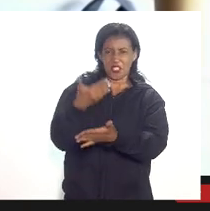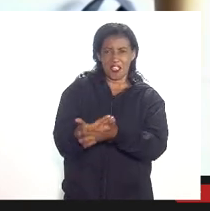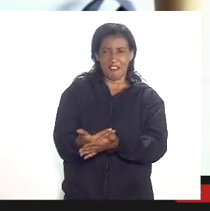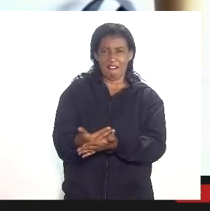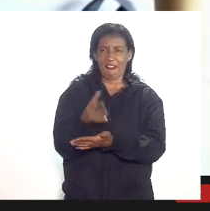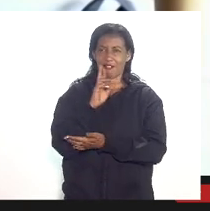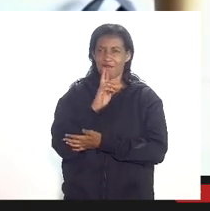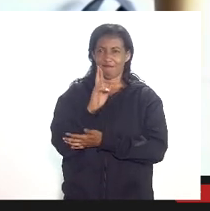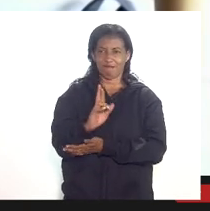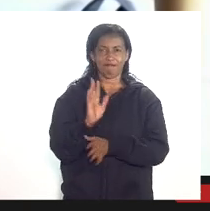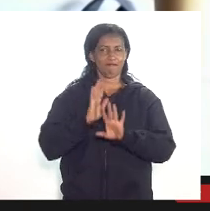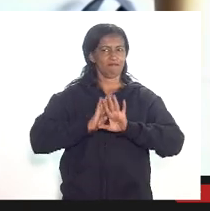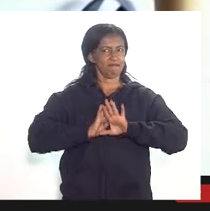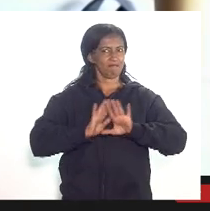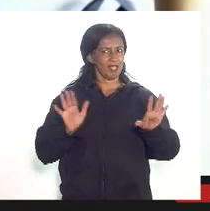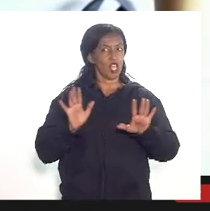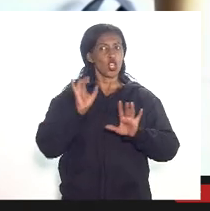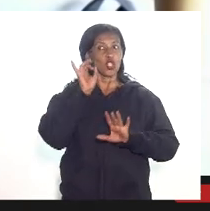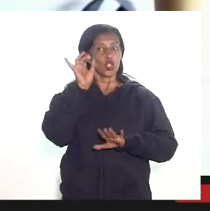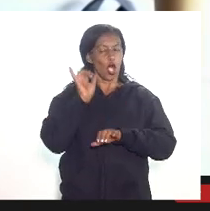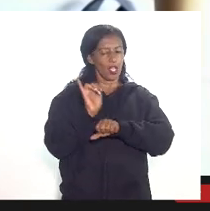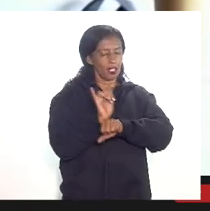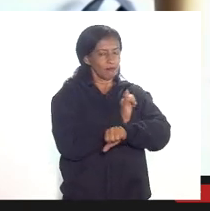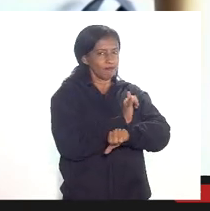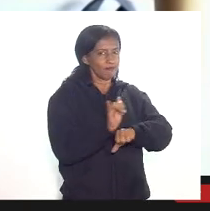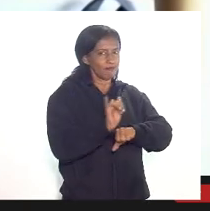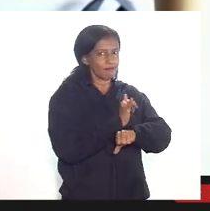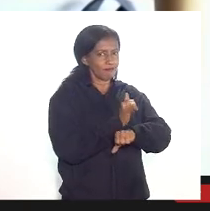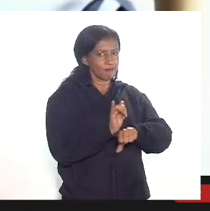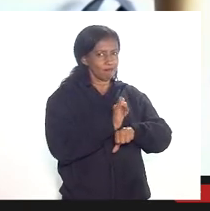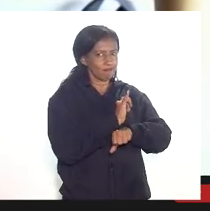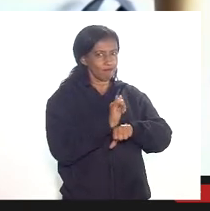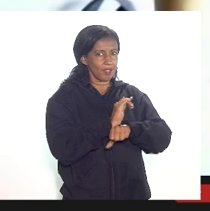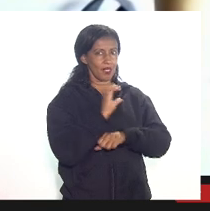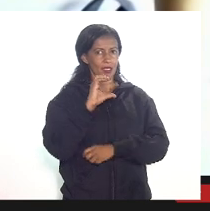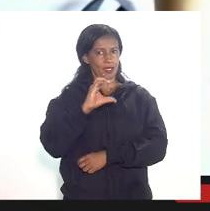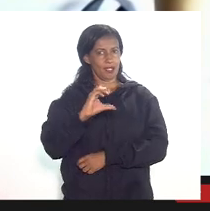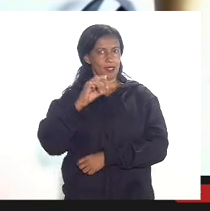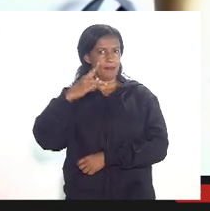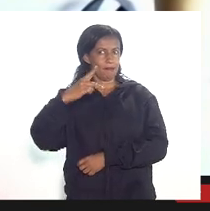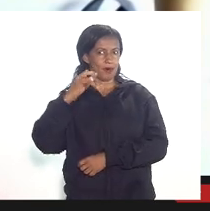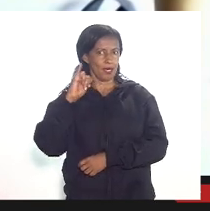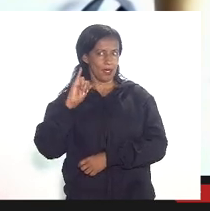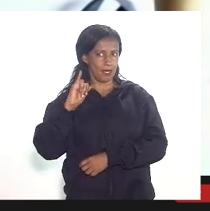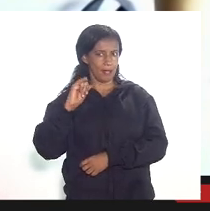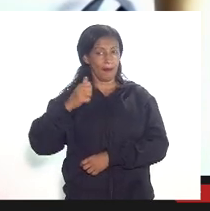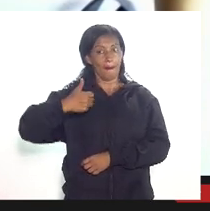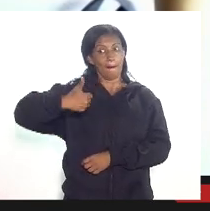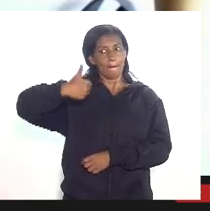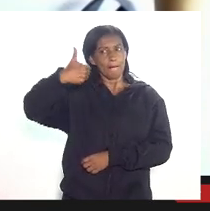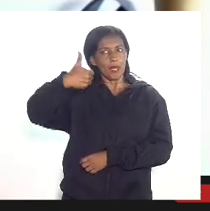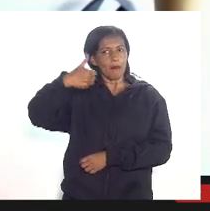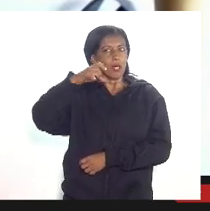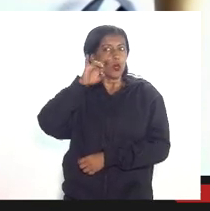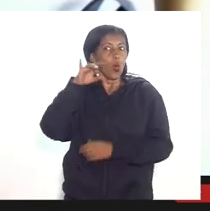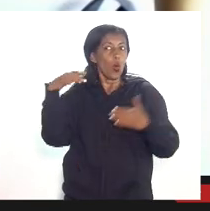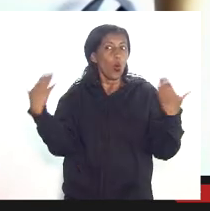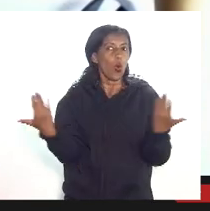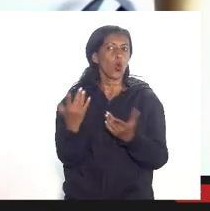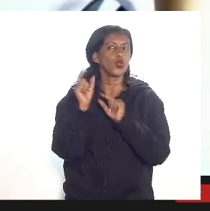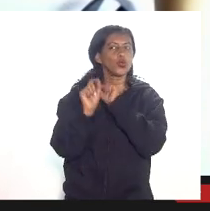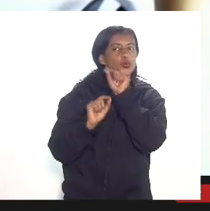a gente traçou uma estratégia nessa CPI primeiro de ouvir os órgãos